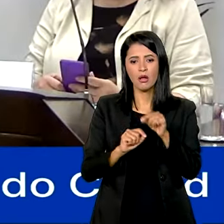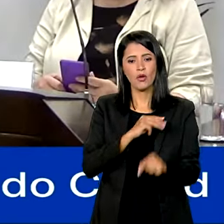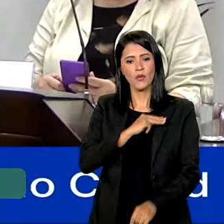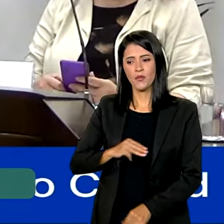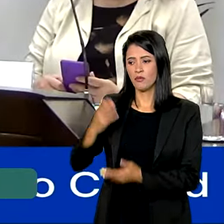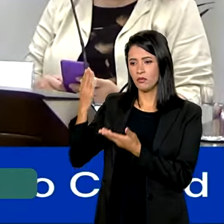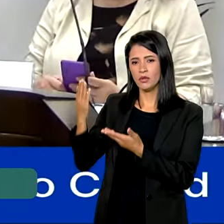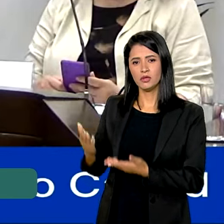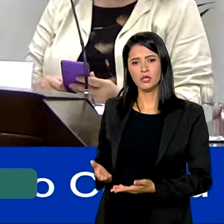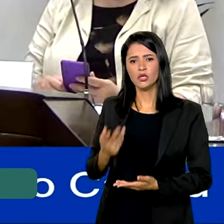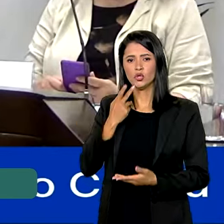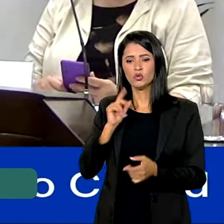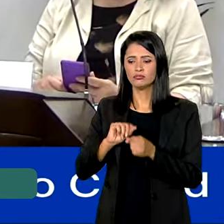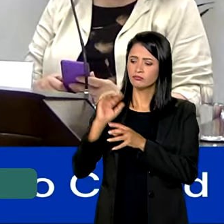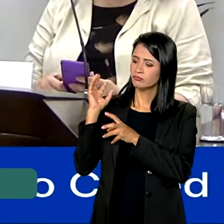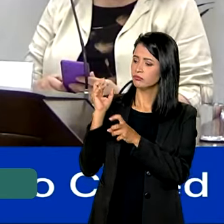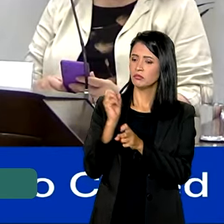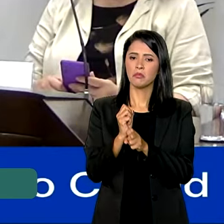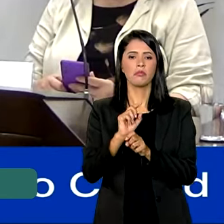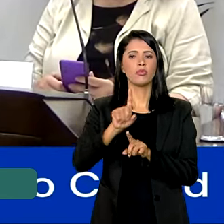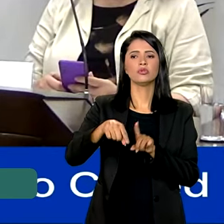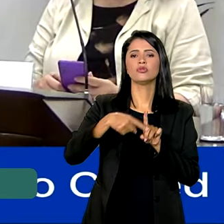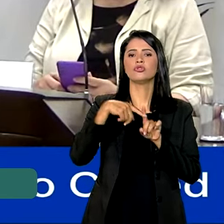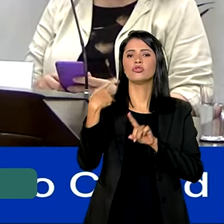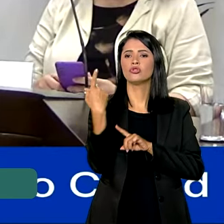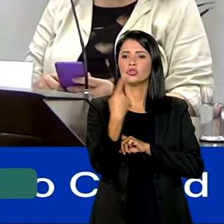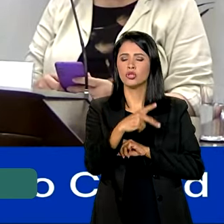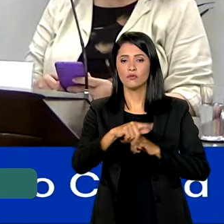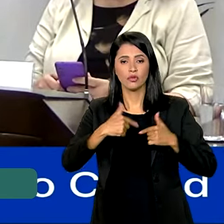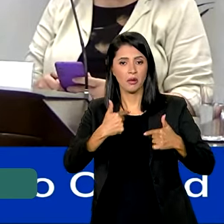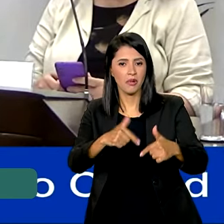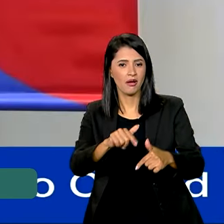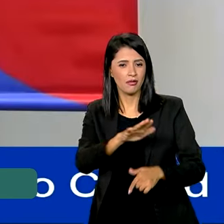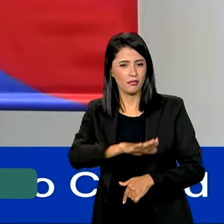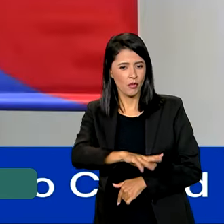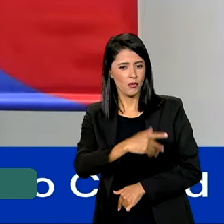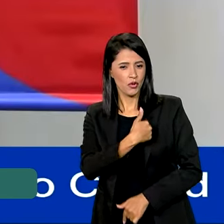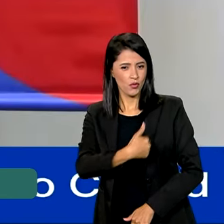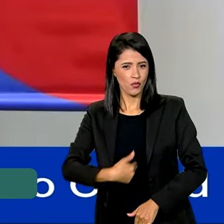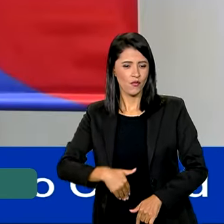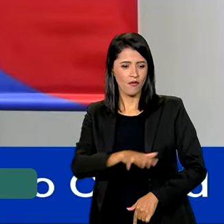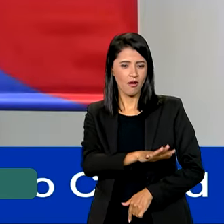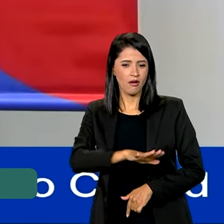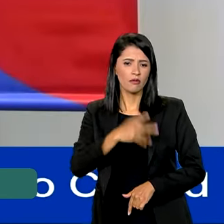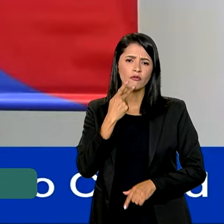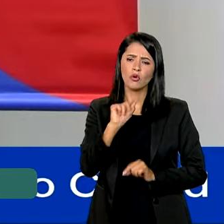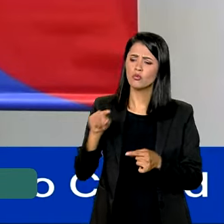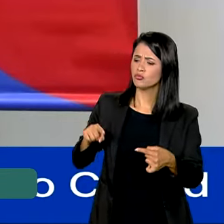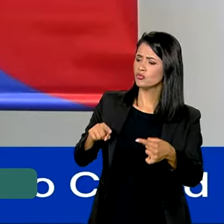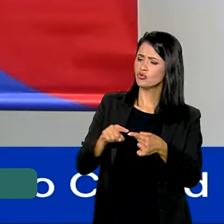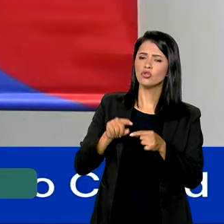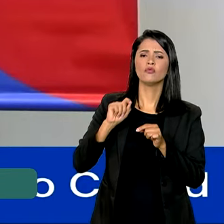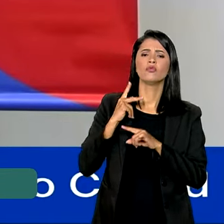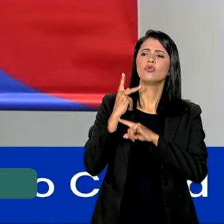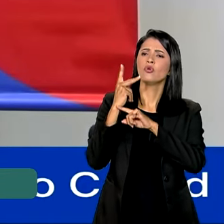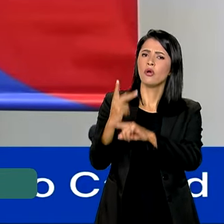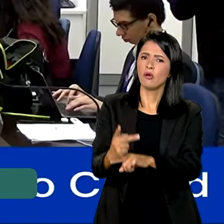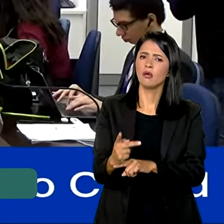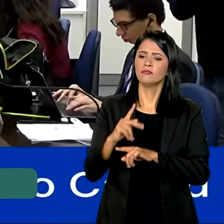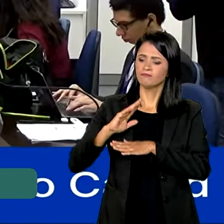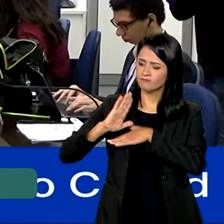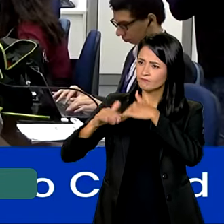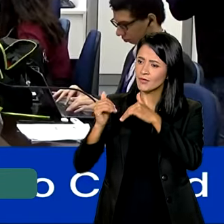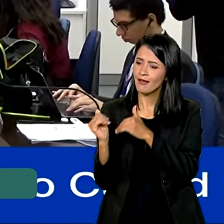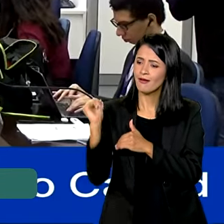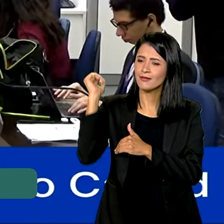ministro Luiz Marinho fez um balanço positivo das ações do governo no setor e disse que o objetivo é buscar um crescimento,